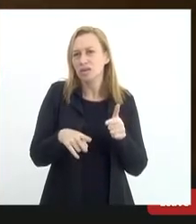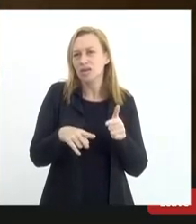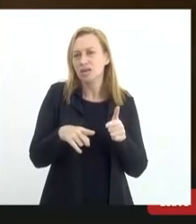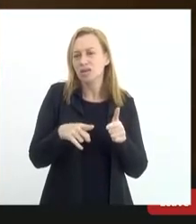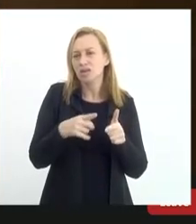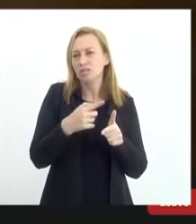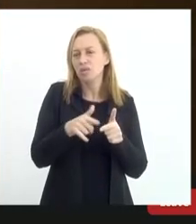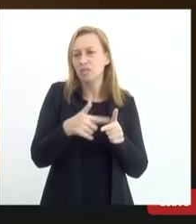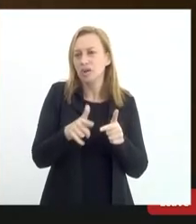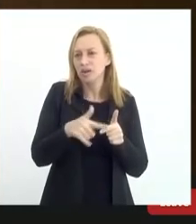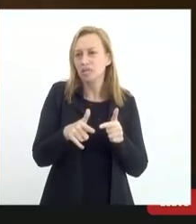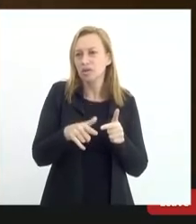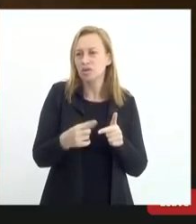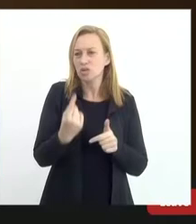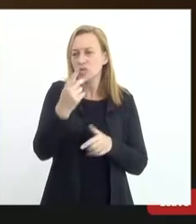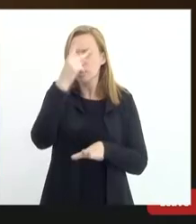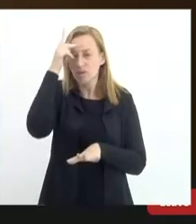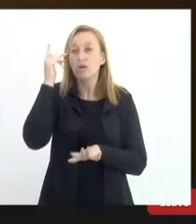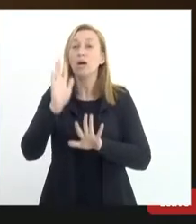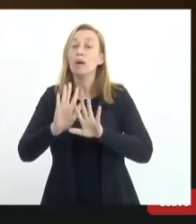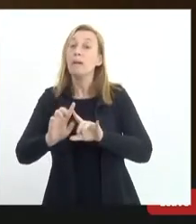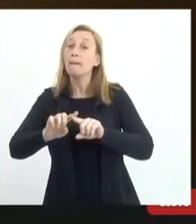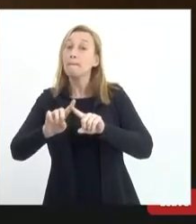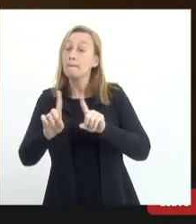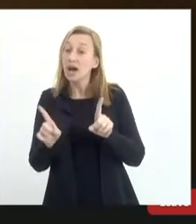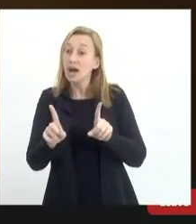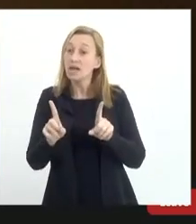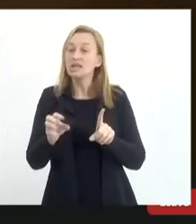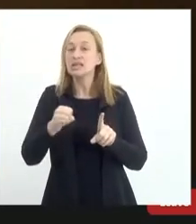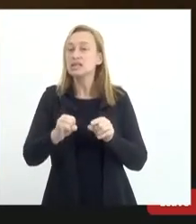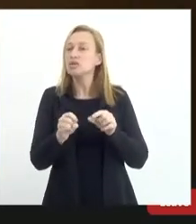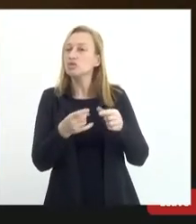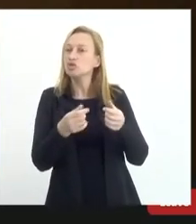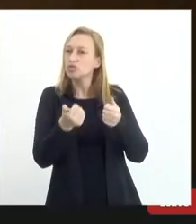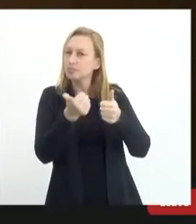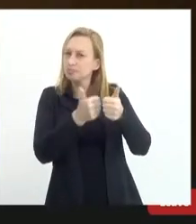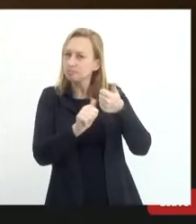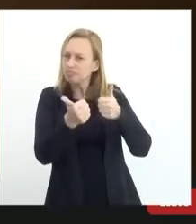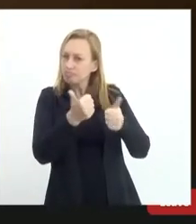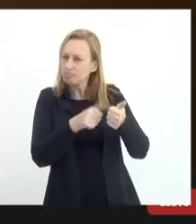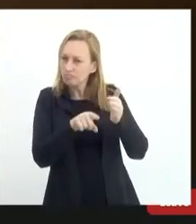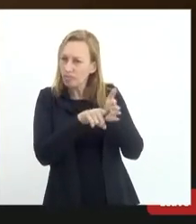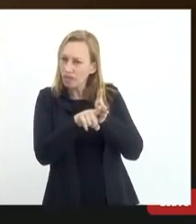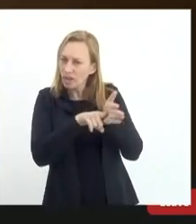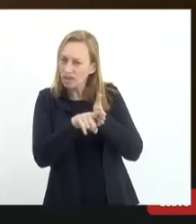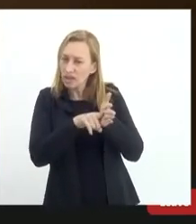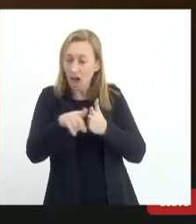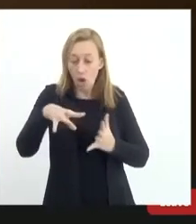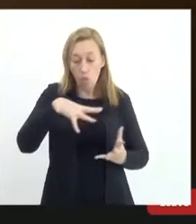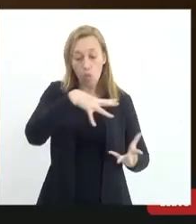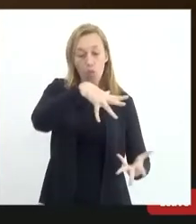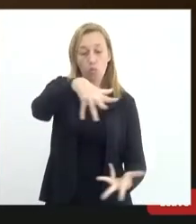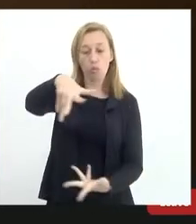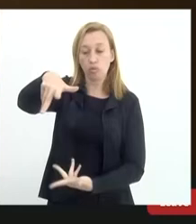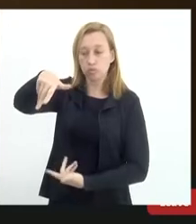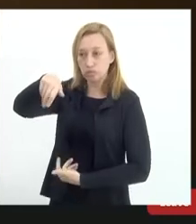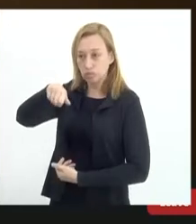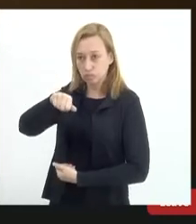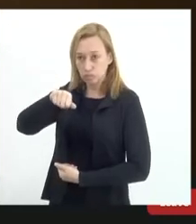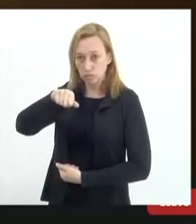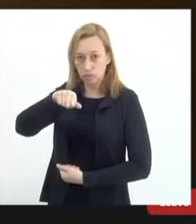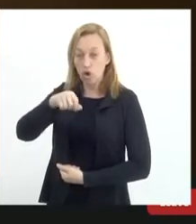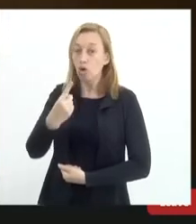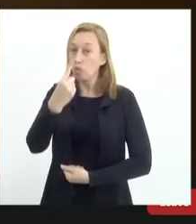mas por outro lado, se hoje analisa o mundo, a gente analisa o mundo,